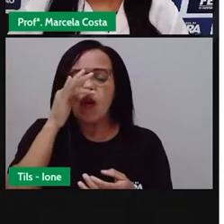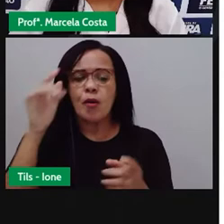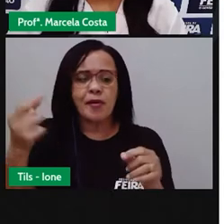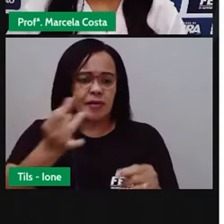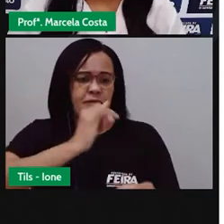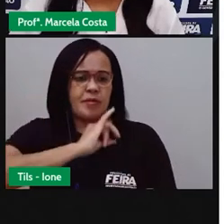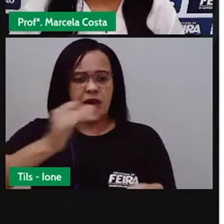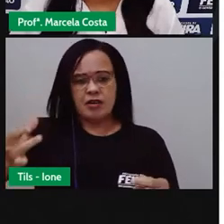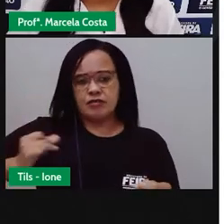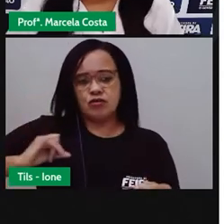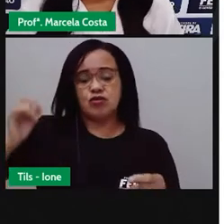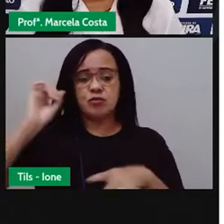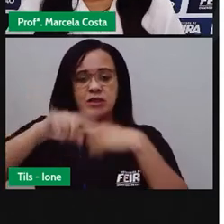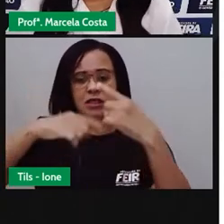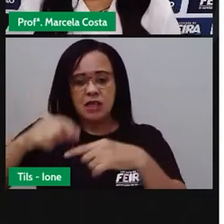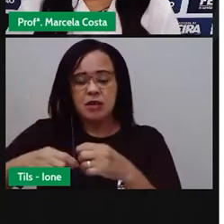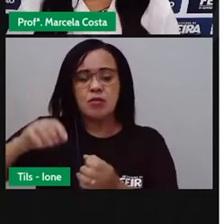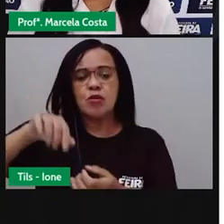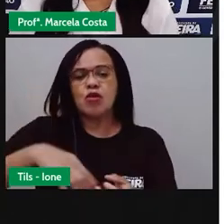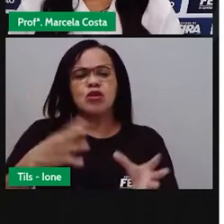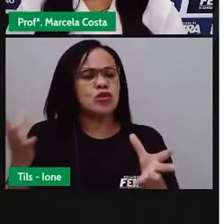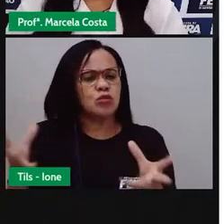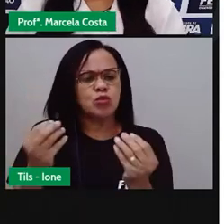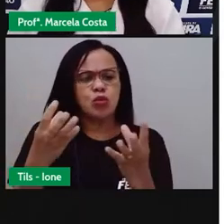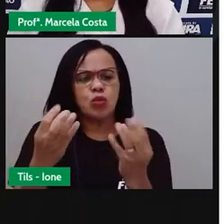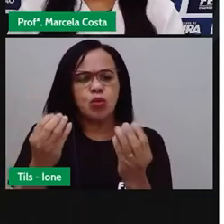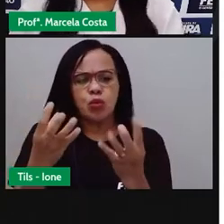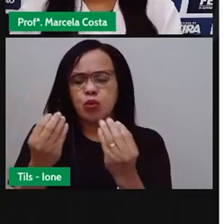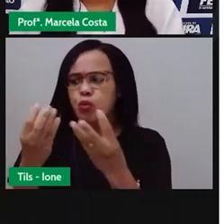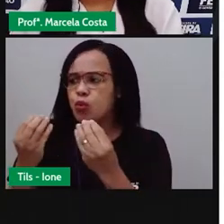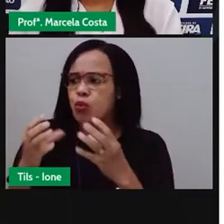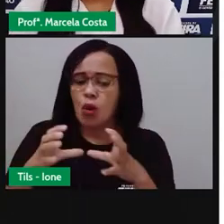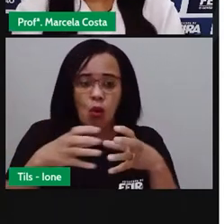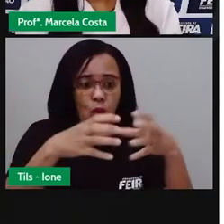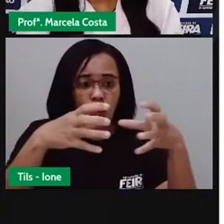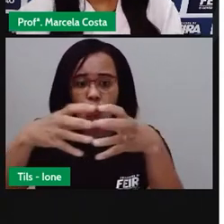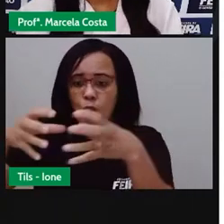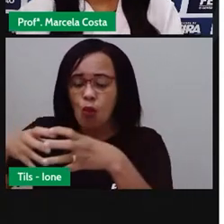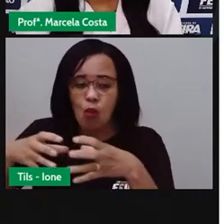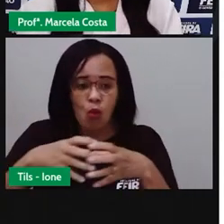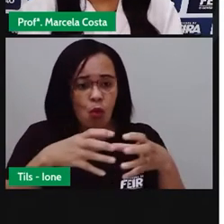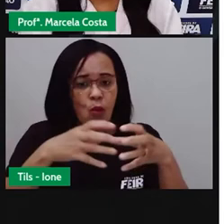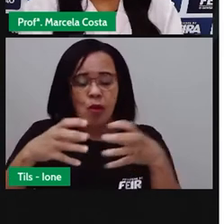caminhada por quilômetros. E muitos fiéis acompanhando.